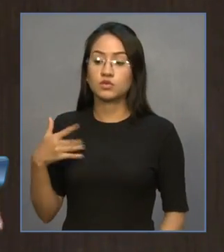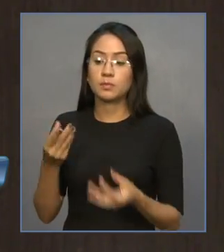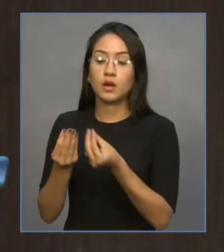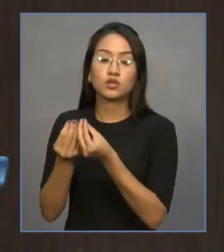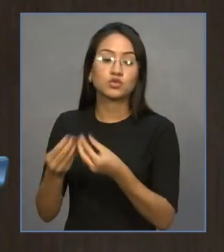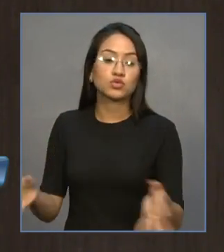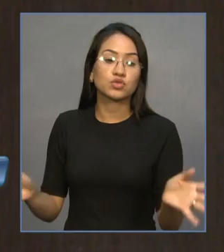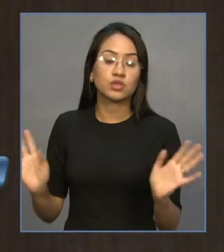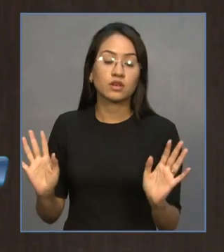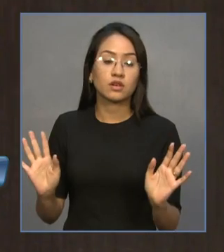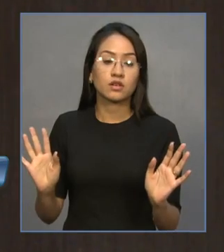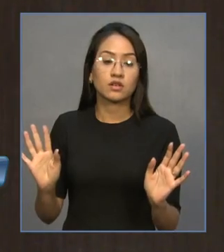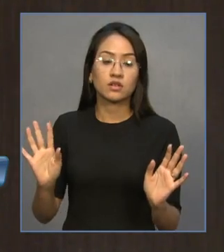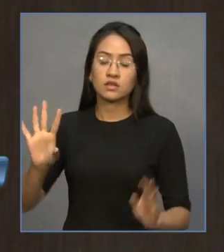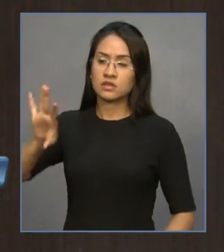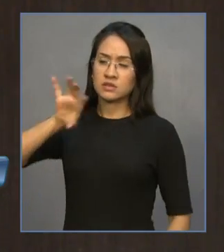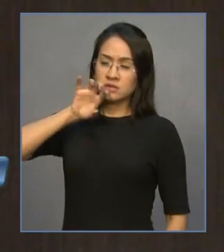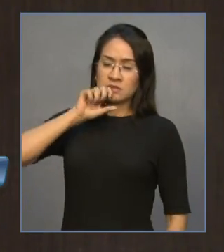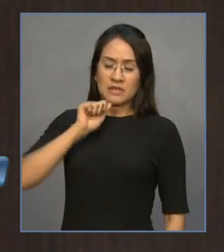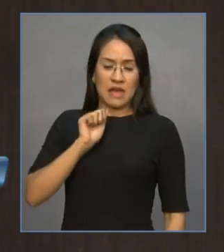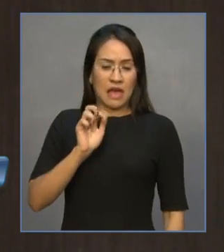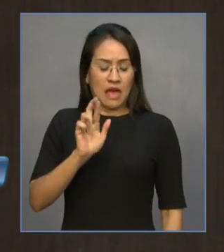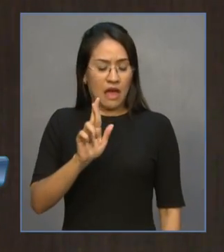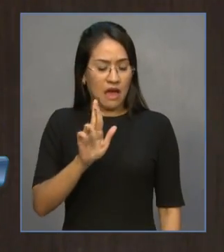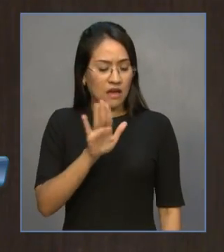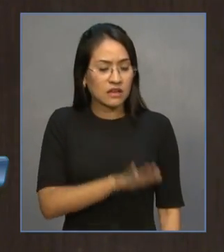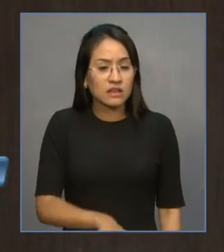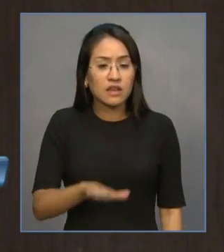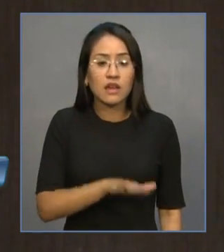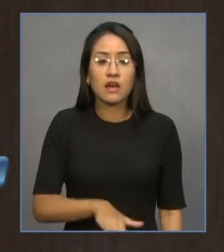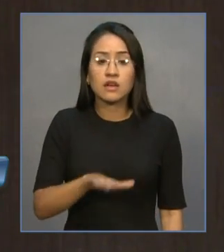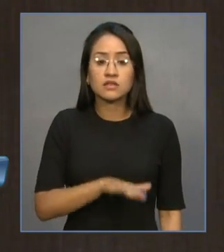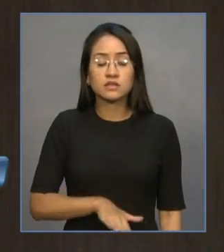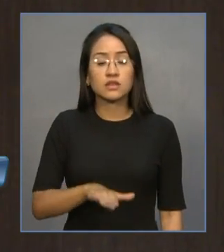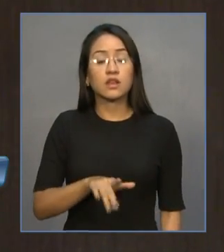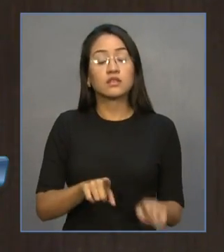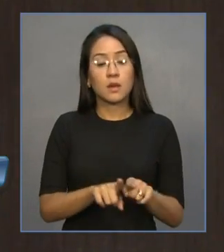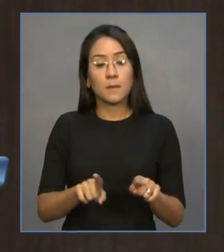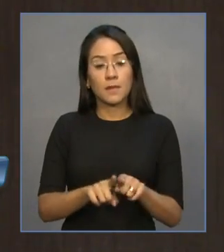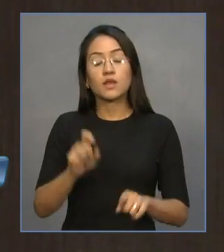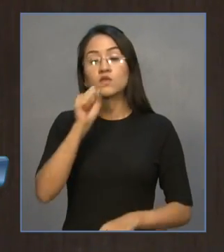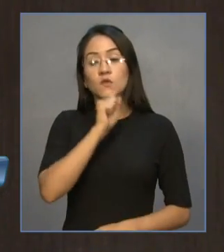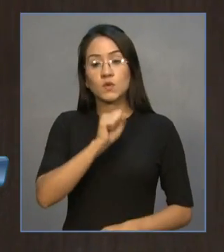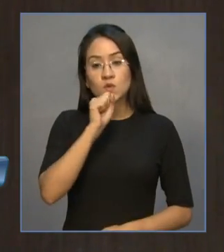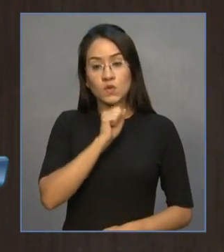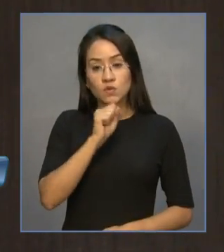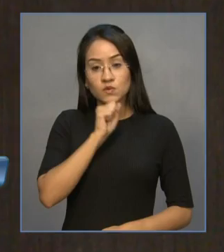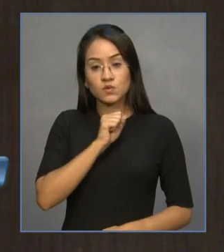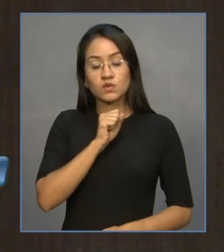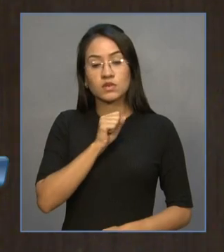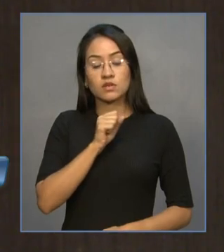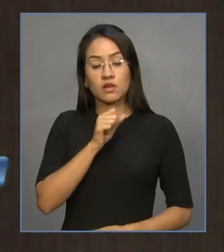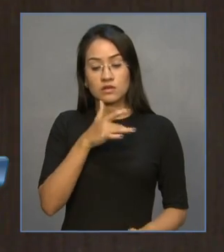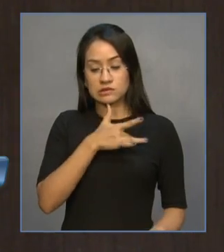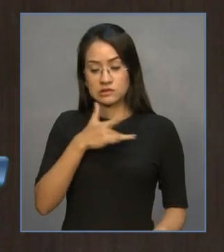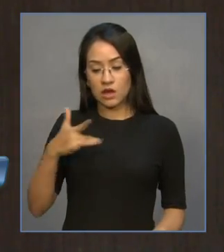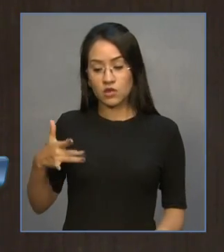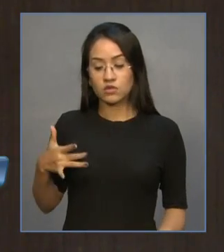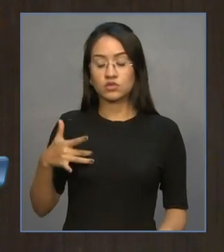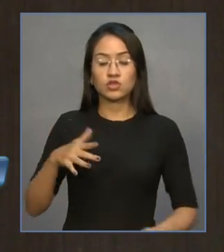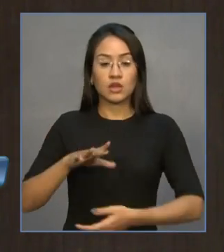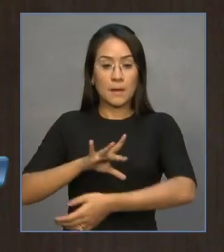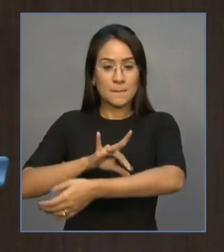a saúde, em especial das crianças e dos idosos. A saúde respiratória, a saúde dermatológica